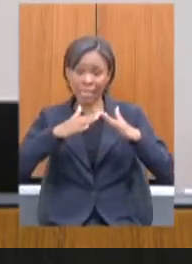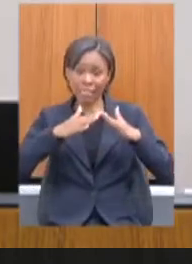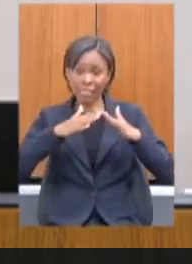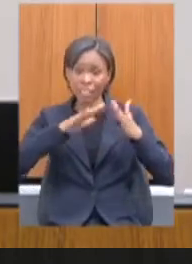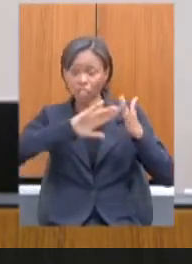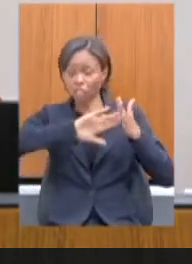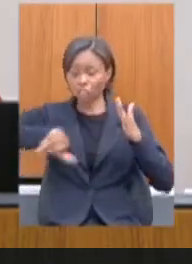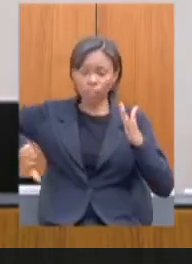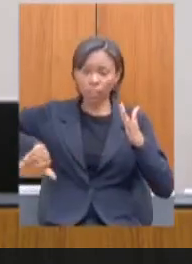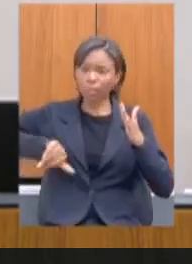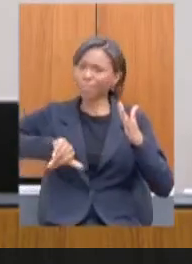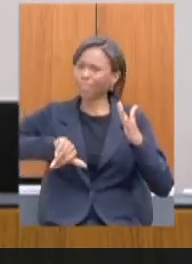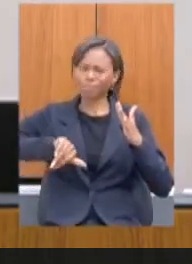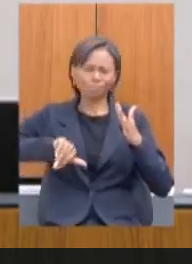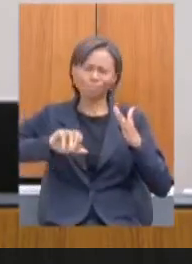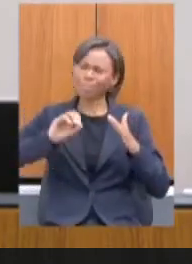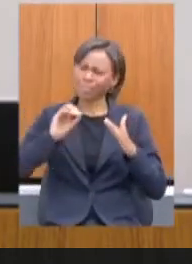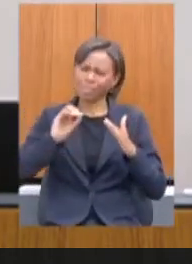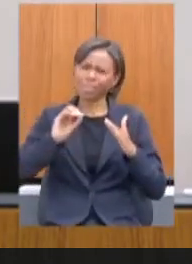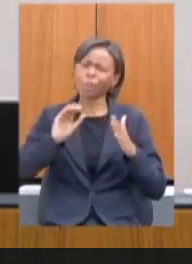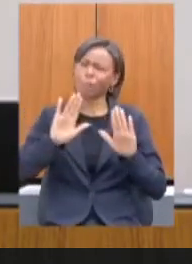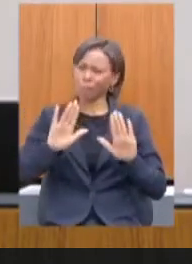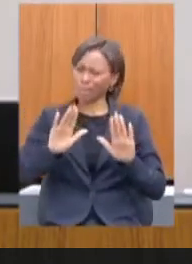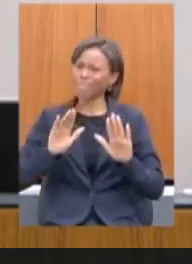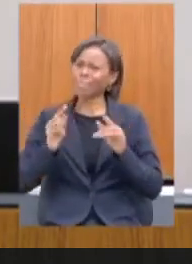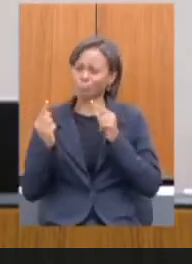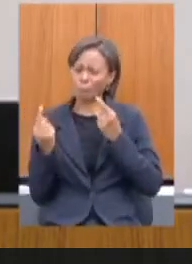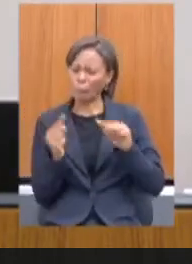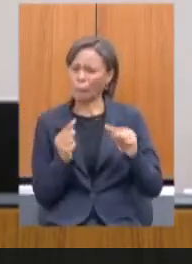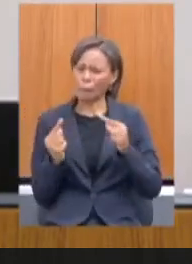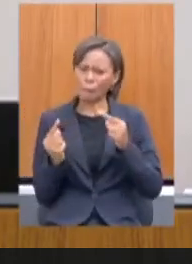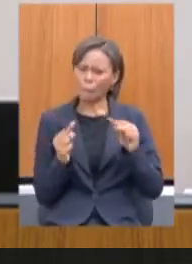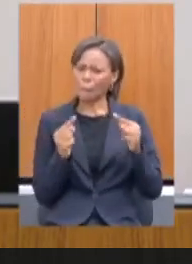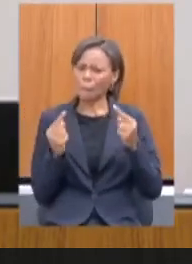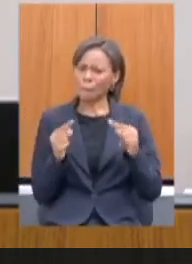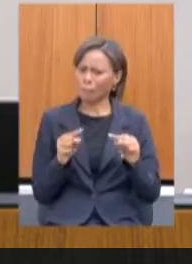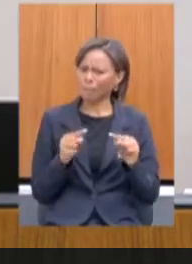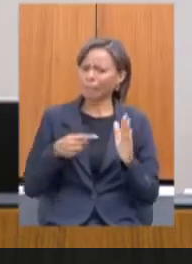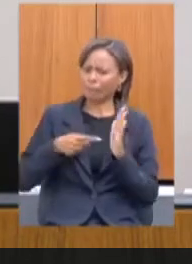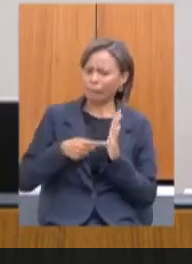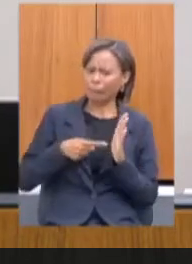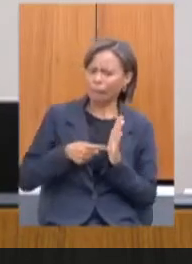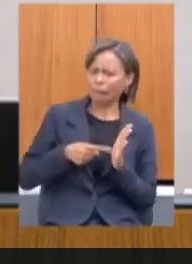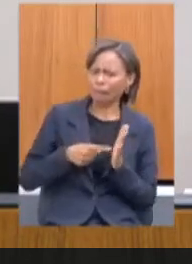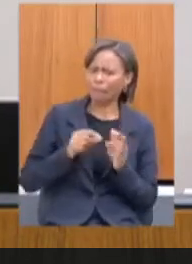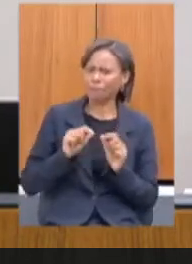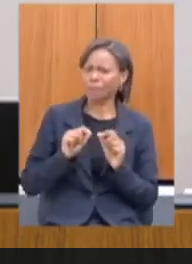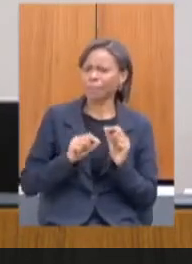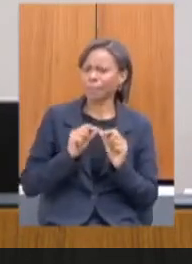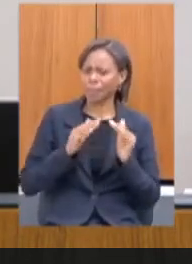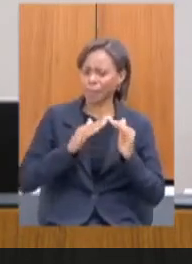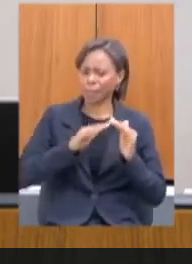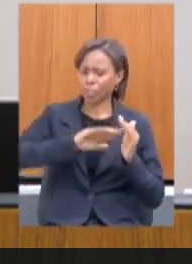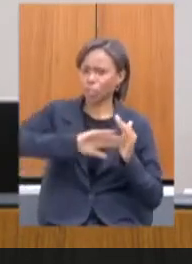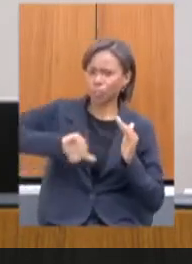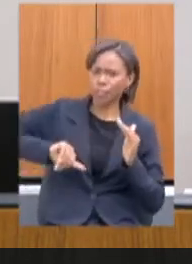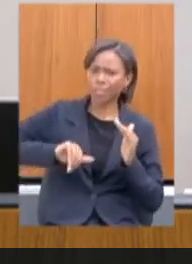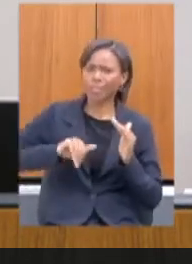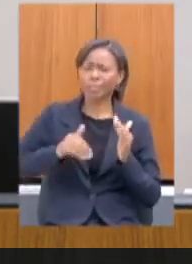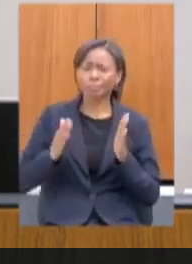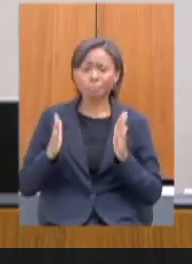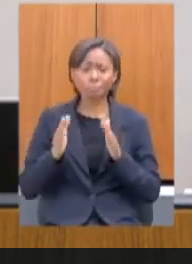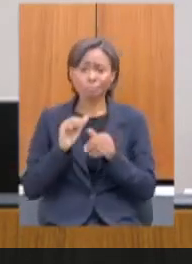concretização de despejo. Essa história da mesa de diálogo que tem que acompanhar os diversos conflitos que a gente tem no Estado e que, em tempos de pandemia,